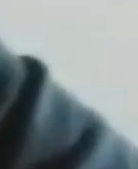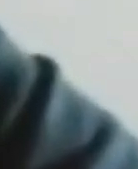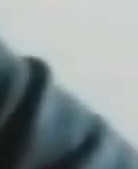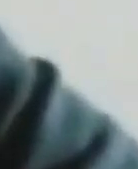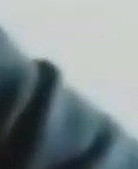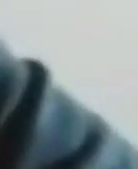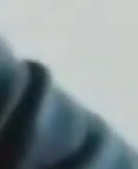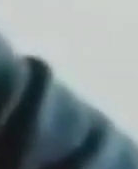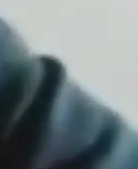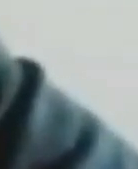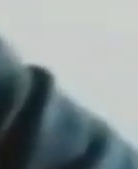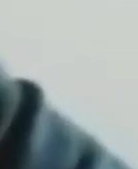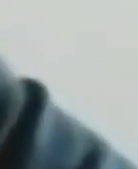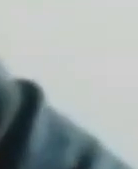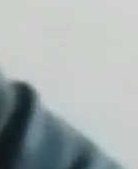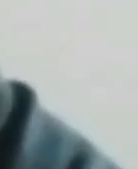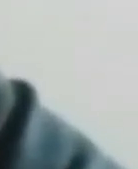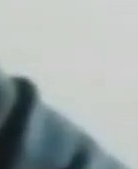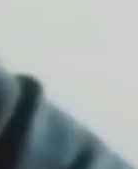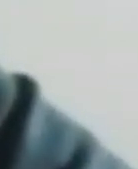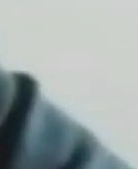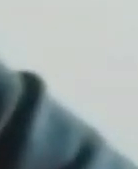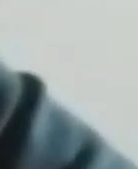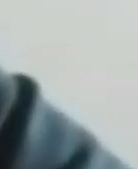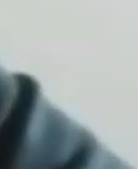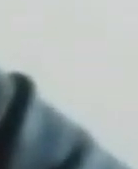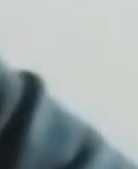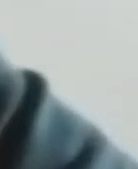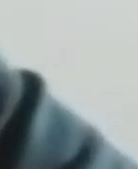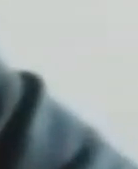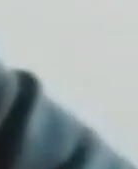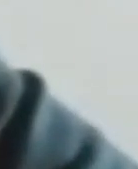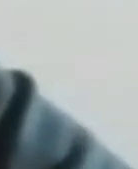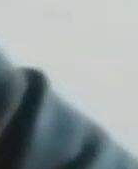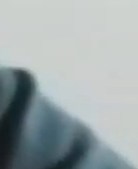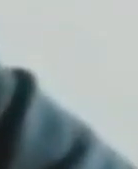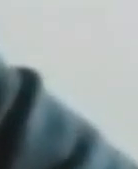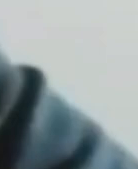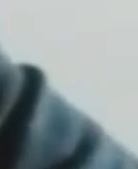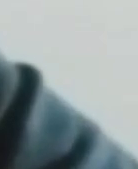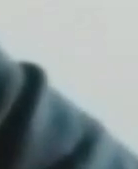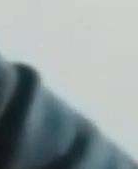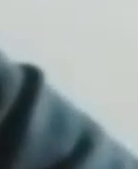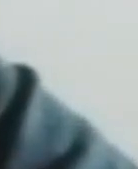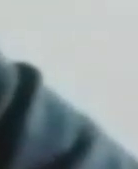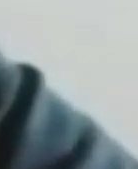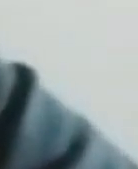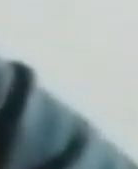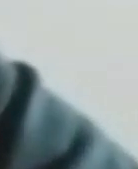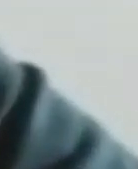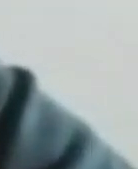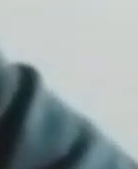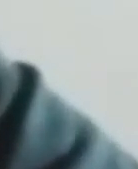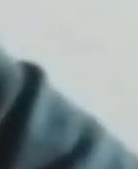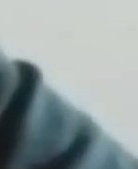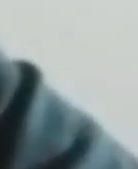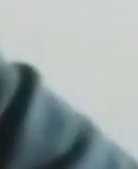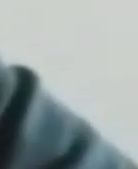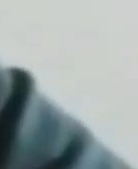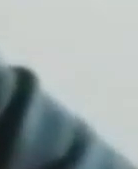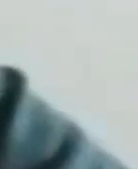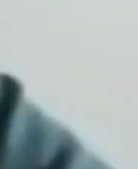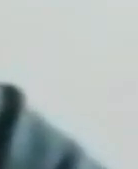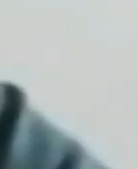momento certo, tudo vai acontecer. Mas eu quero fazer um alerta aqui a todos sobre o meu amigo, o Eliton